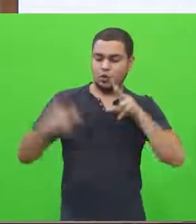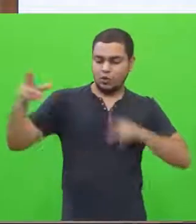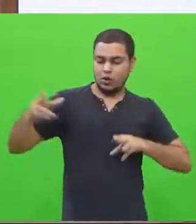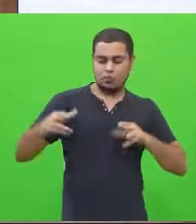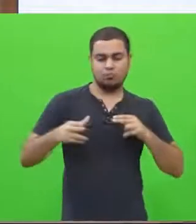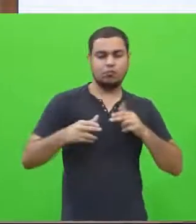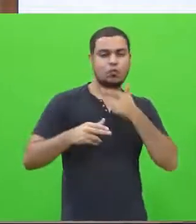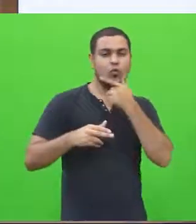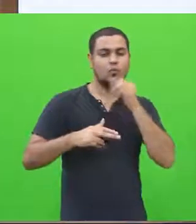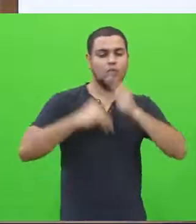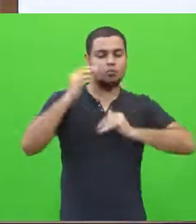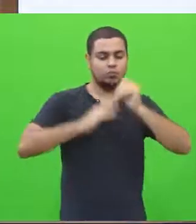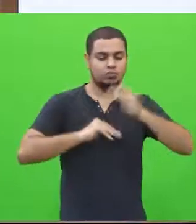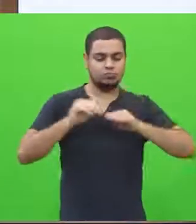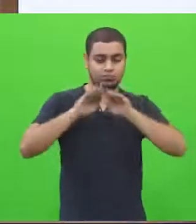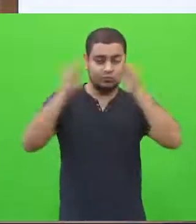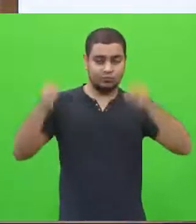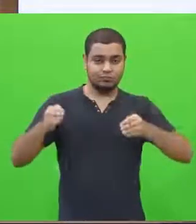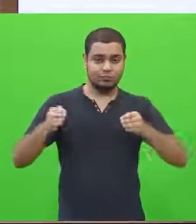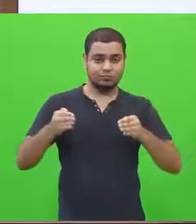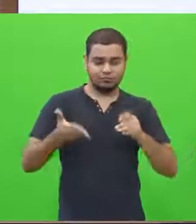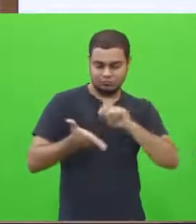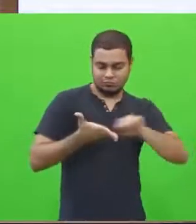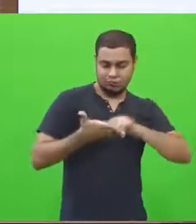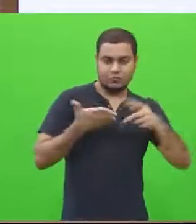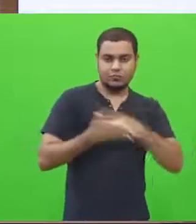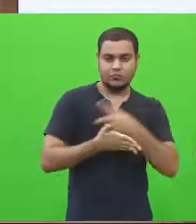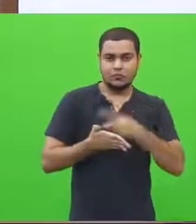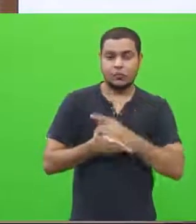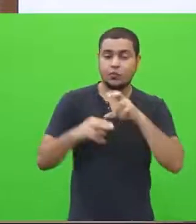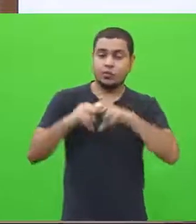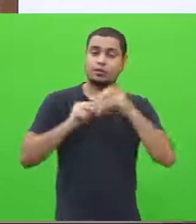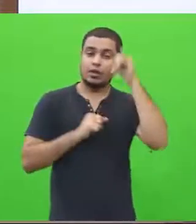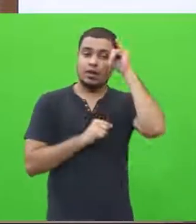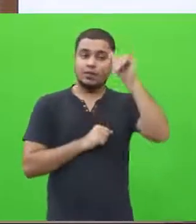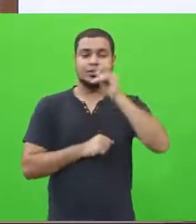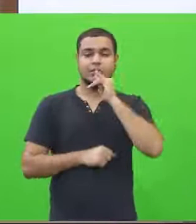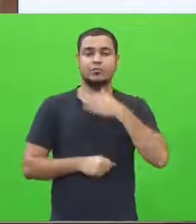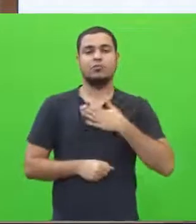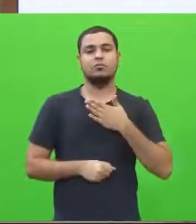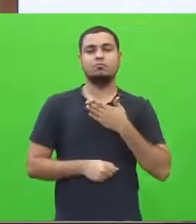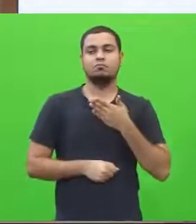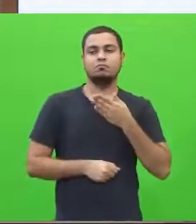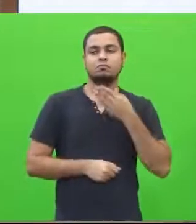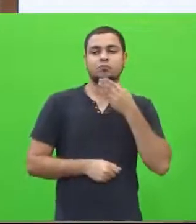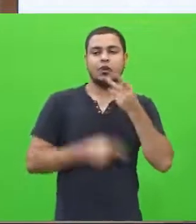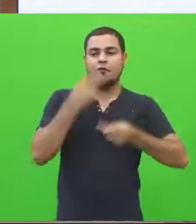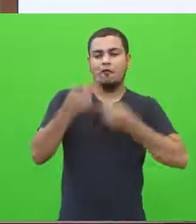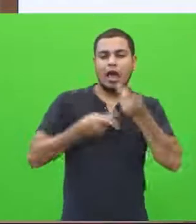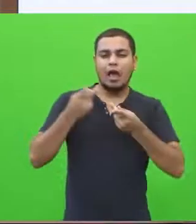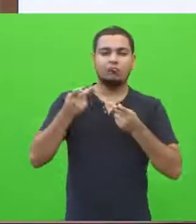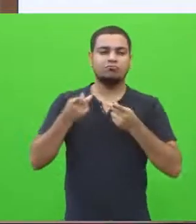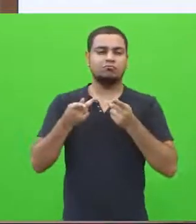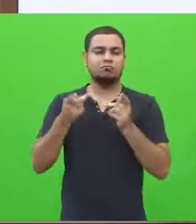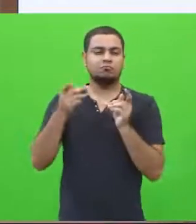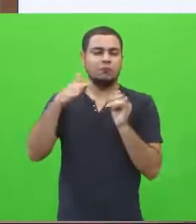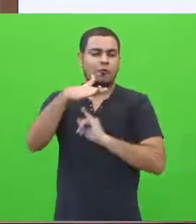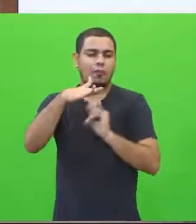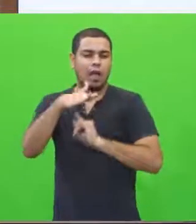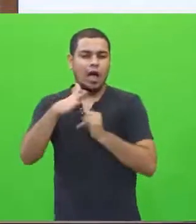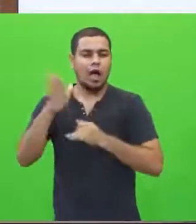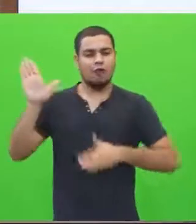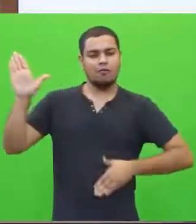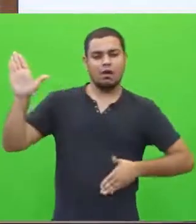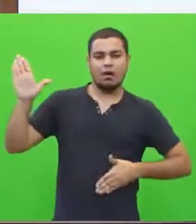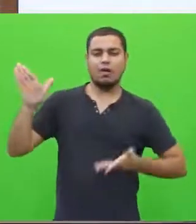de uma certa formalidade. Fique freando, você fala de um modo muito mais espontâneo, escreva esse modo,